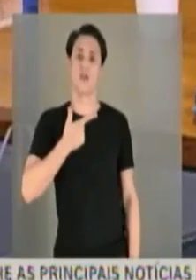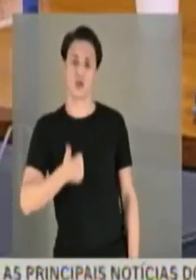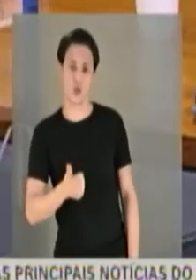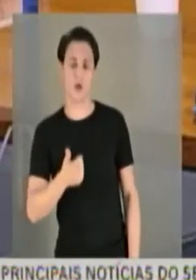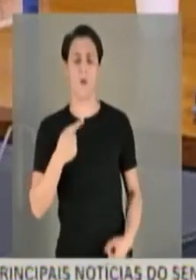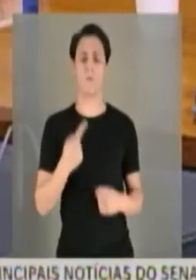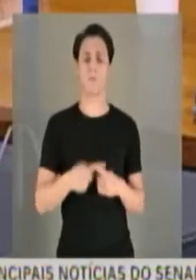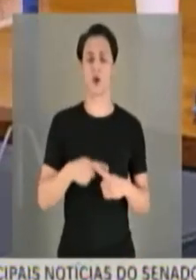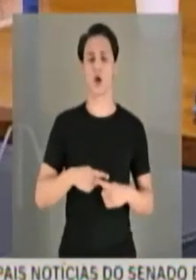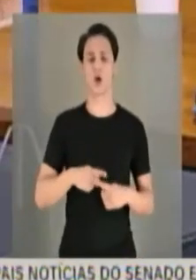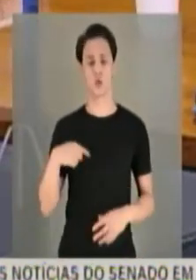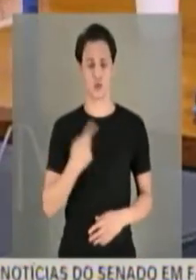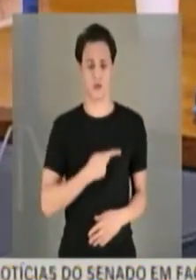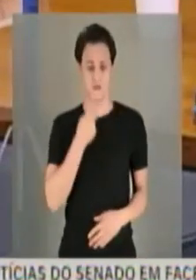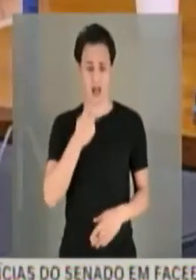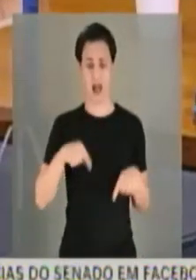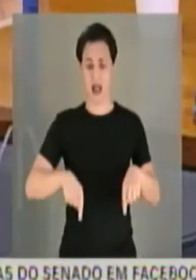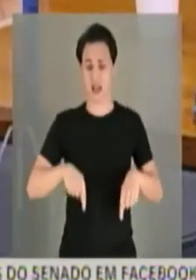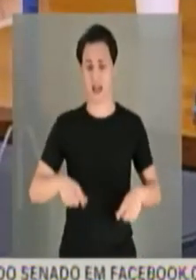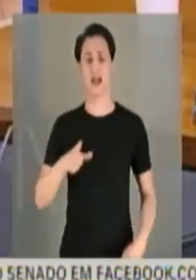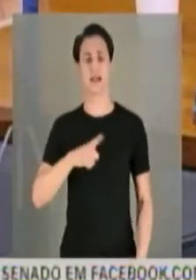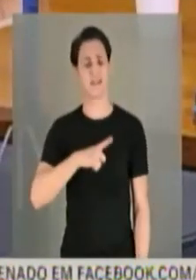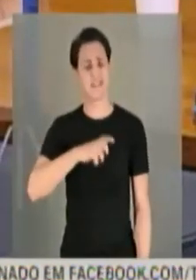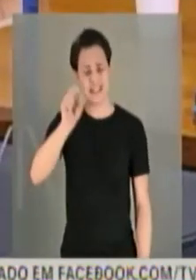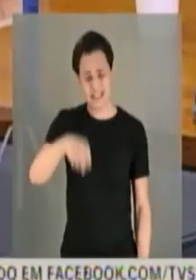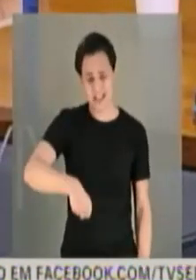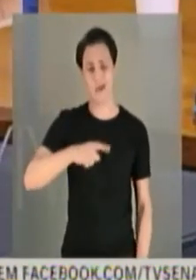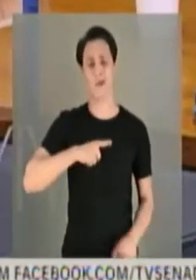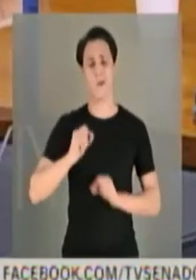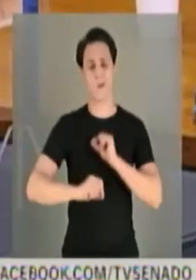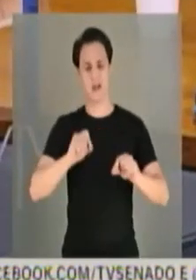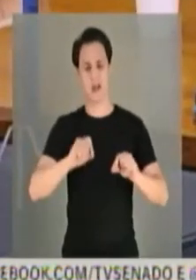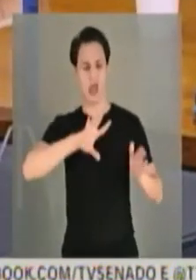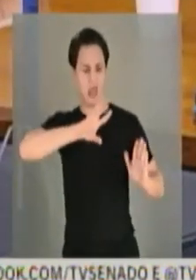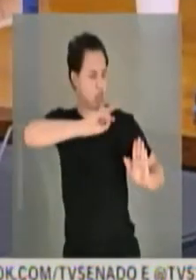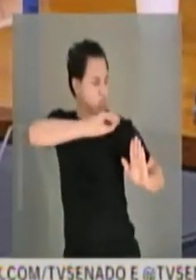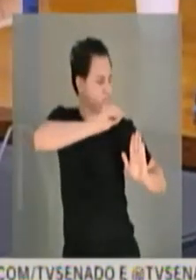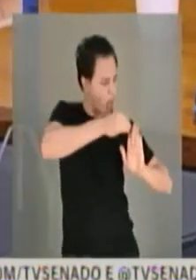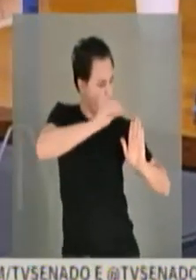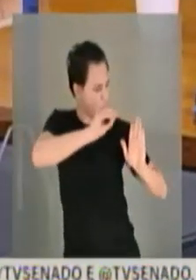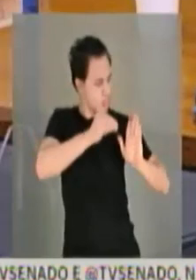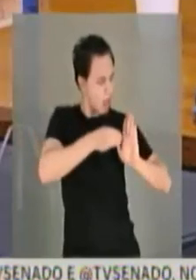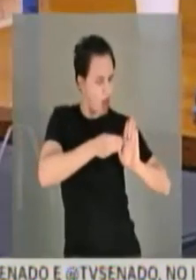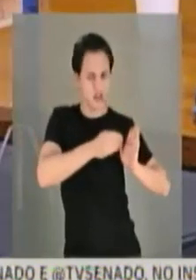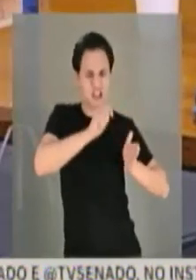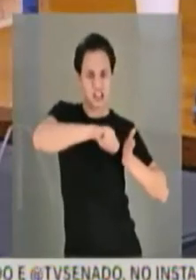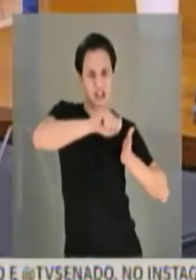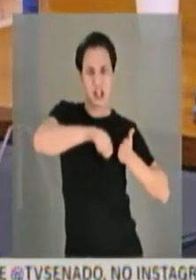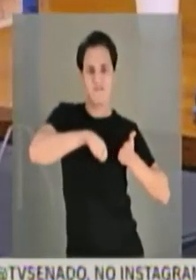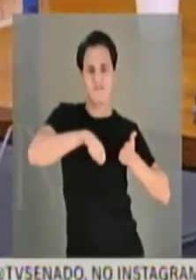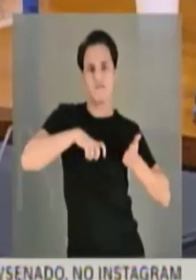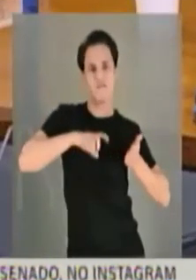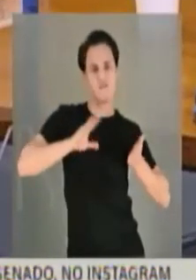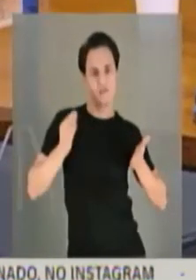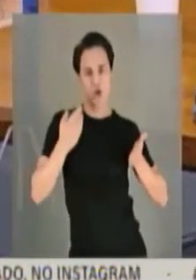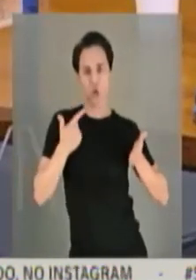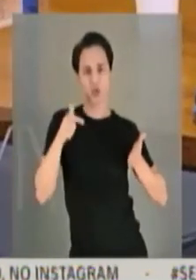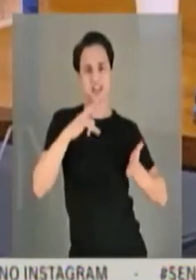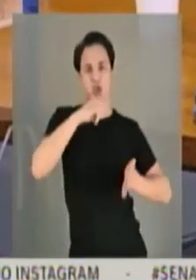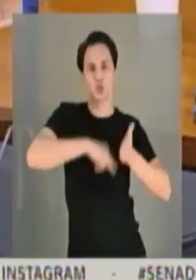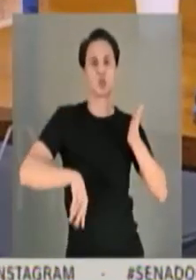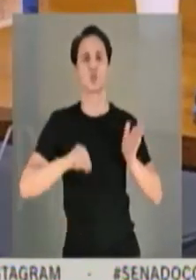como dizer que aqui houve sim uma inserção de escrita que não constava em documento